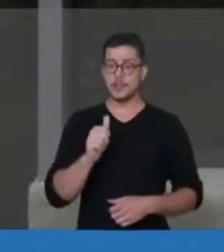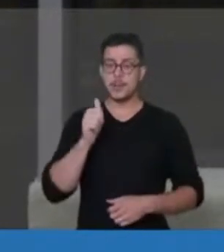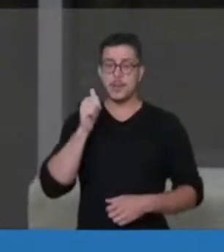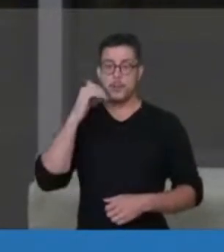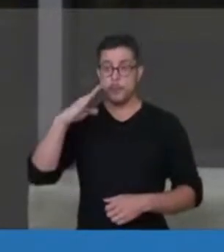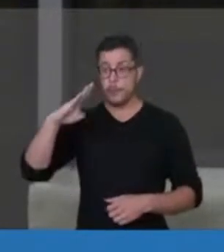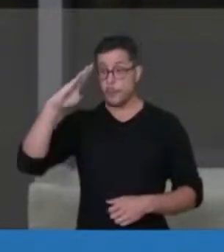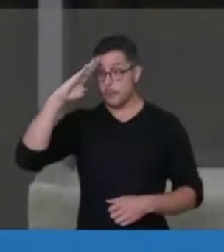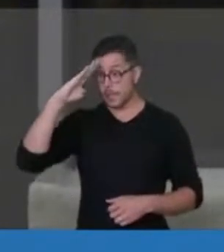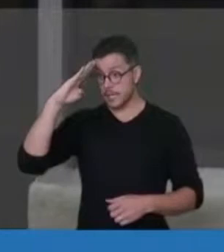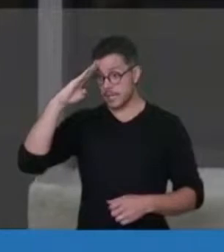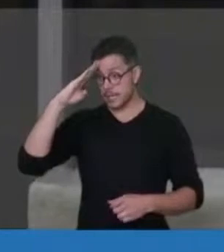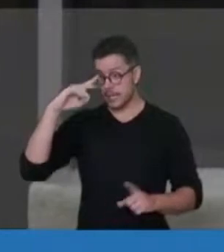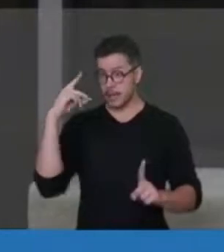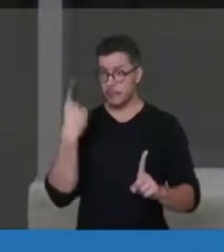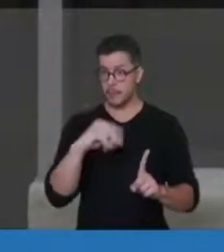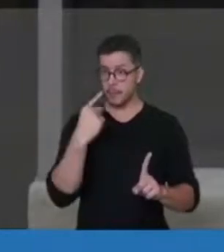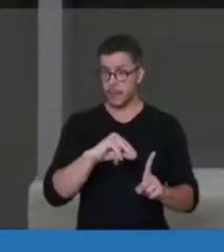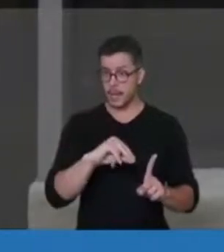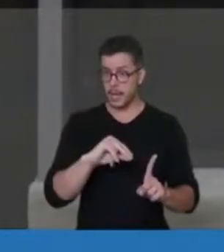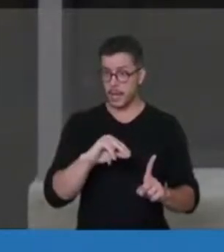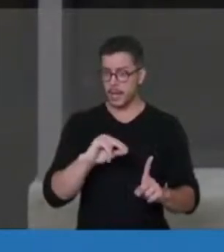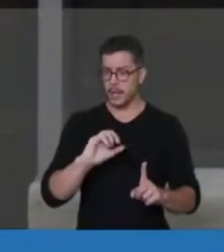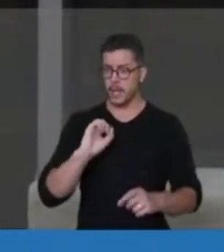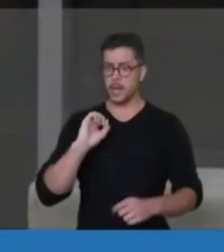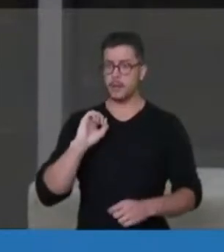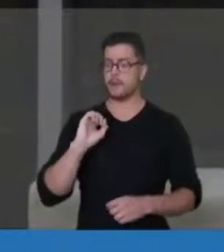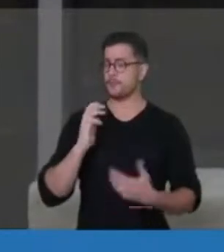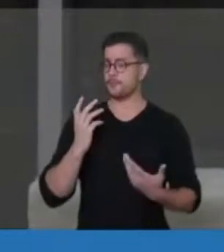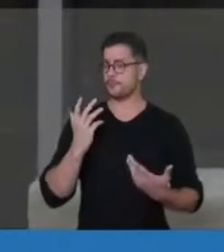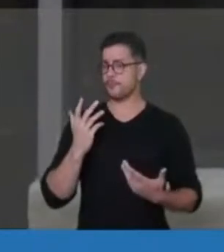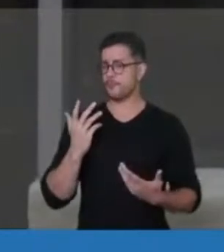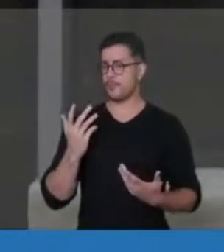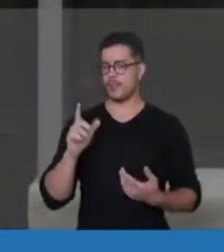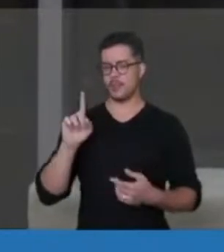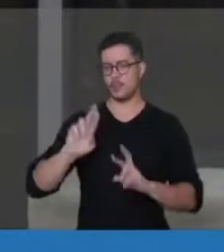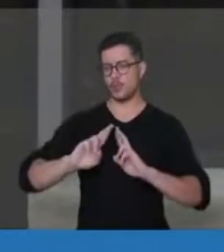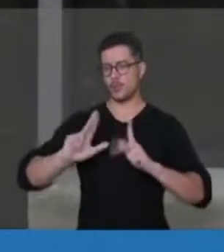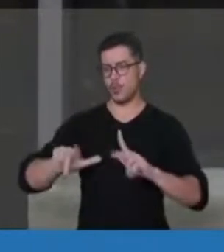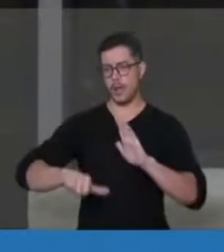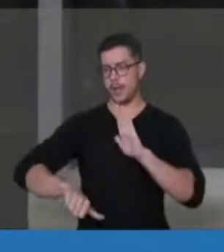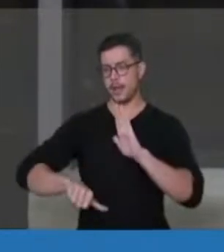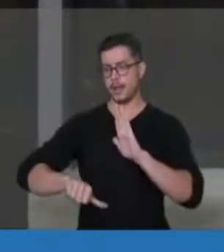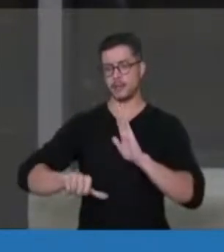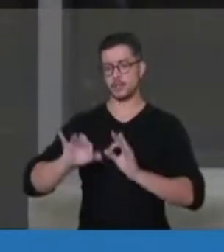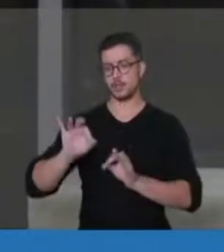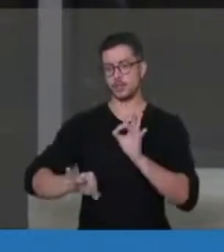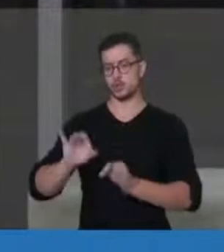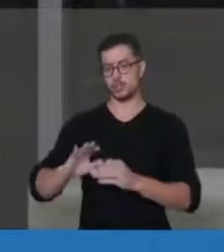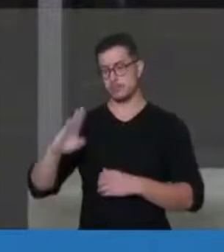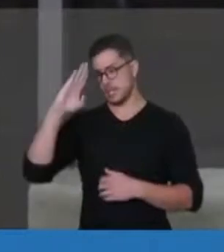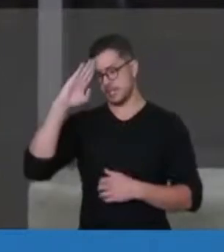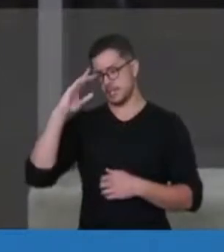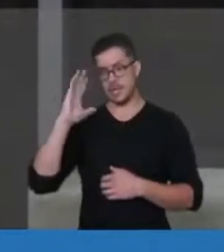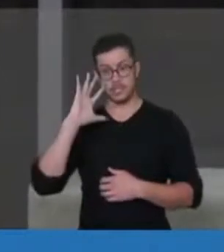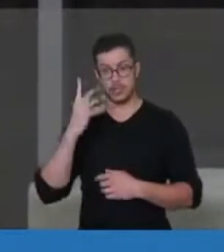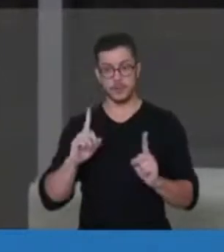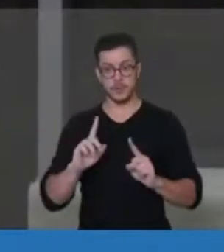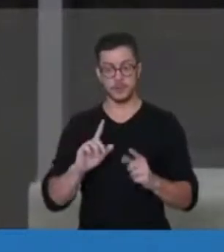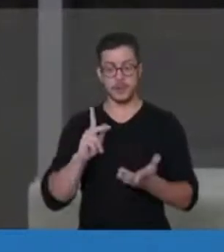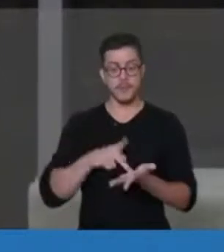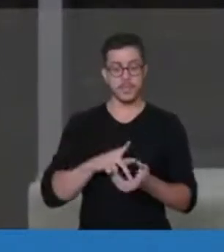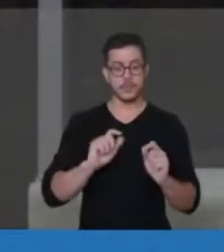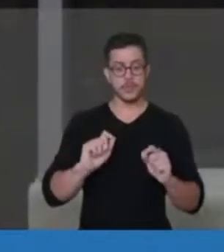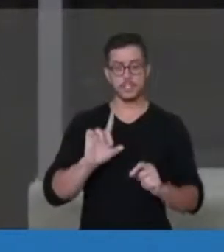a justiça militar que deve cuidar desse caso. Afinal de contas, a gente está falando de agressão de um homem contra uma mulher e que deve ser